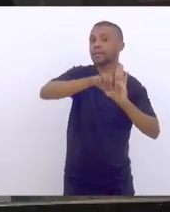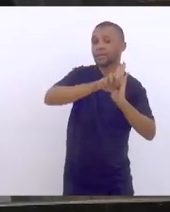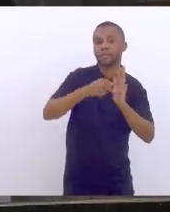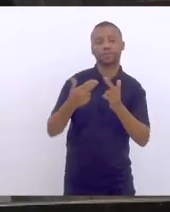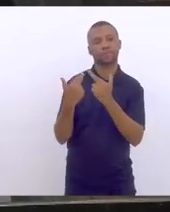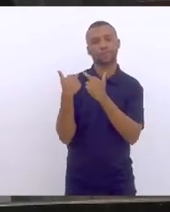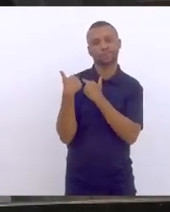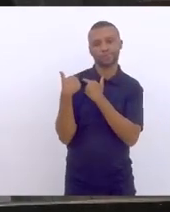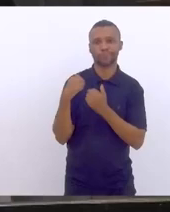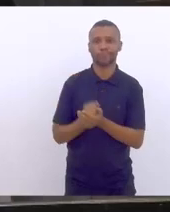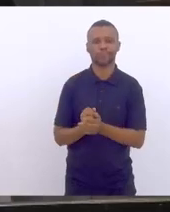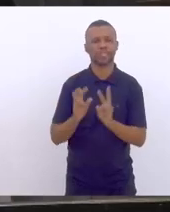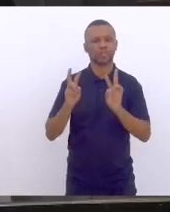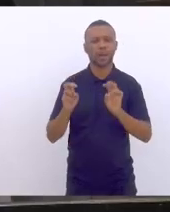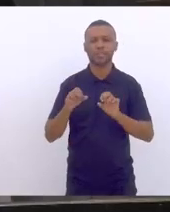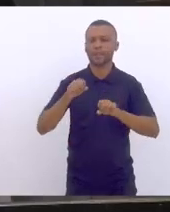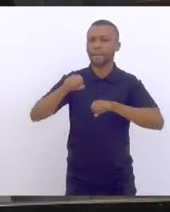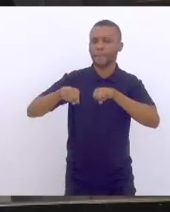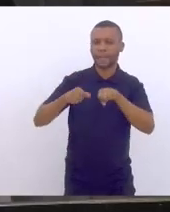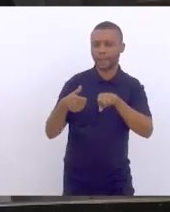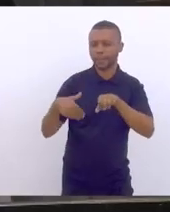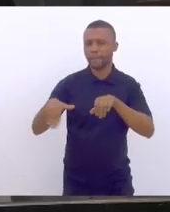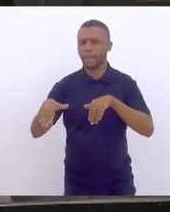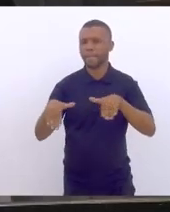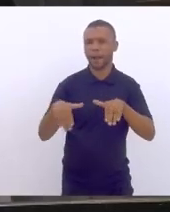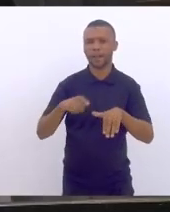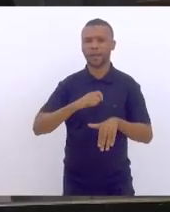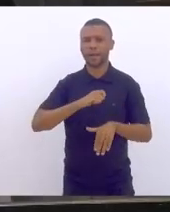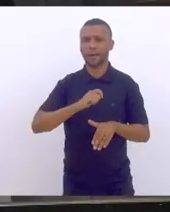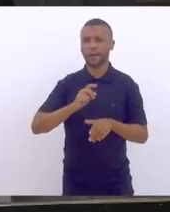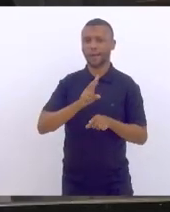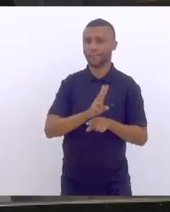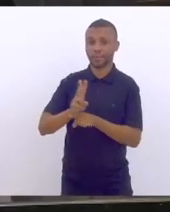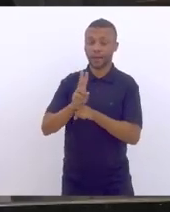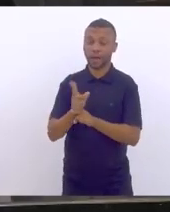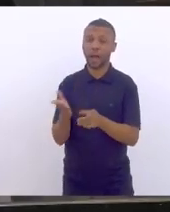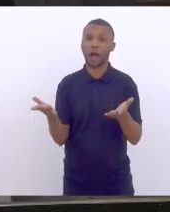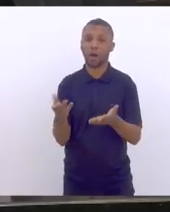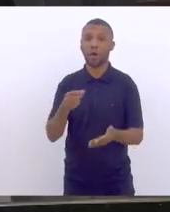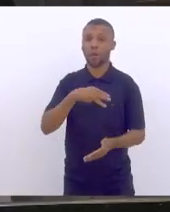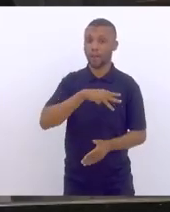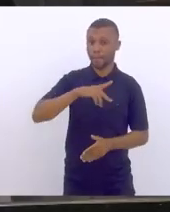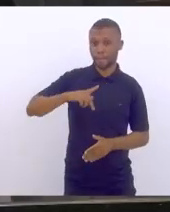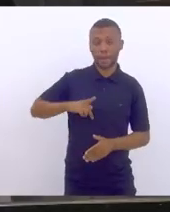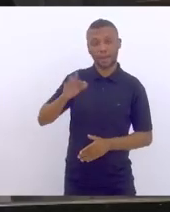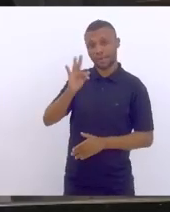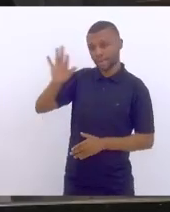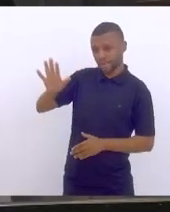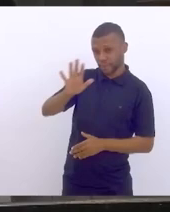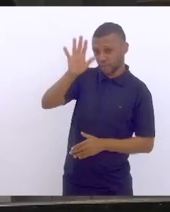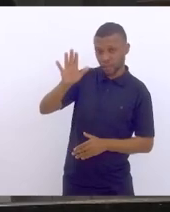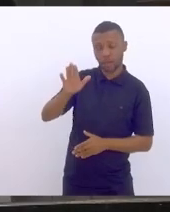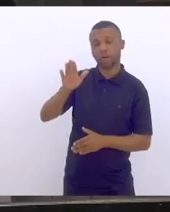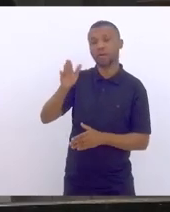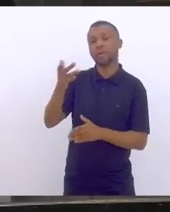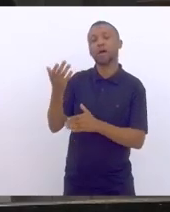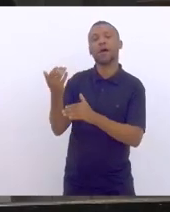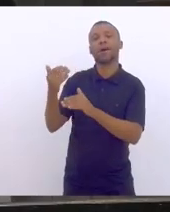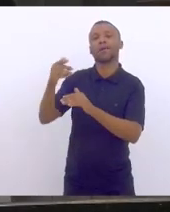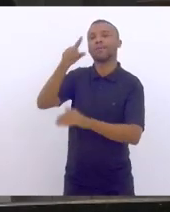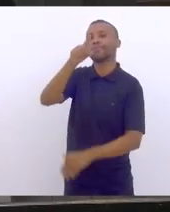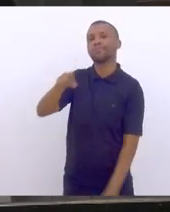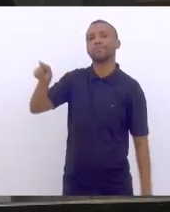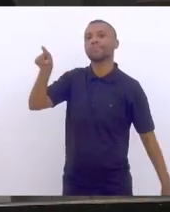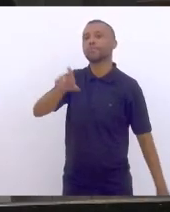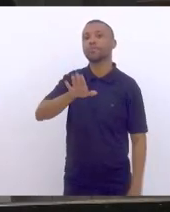chamadas pedaladas fiscais, pois bem, agora o Ministério Público Federal, Marta, promoveu o arquivamento do inquérito